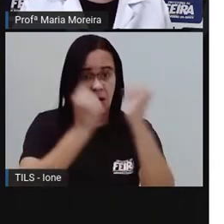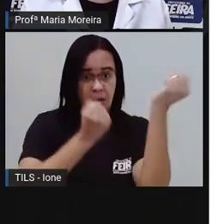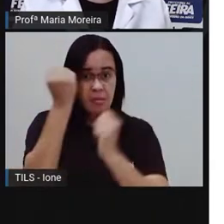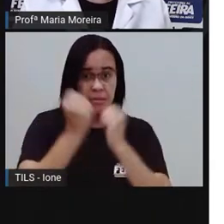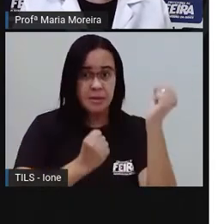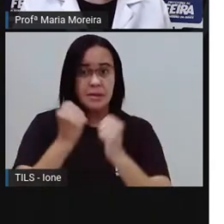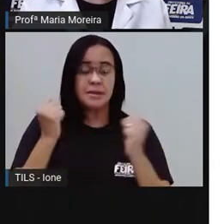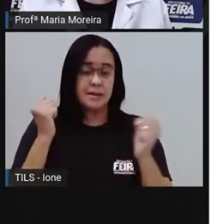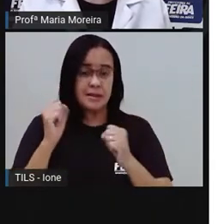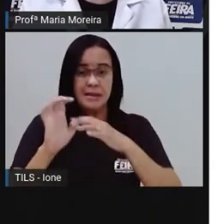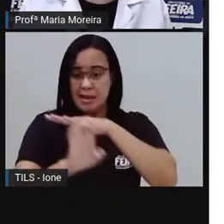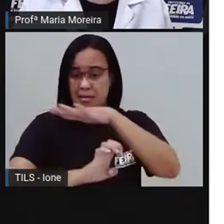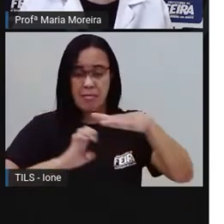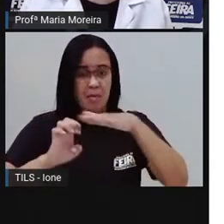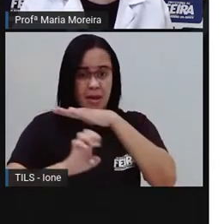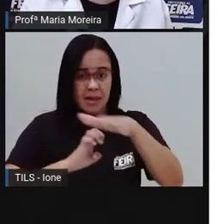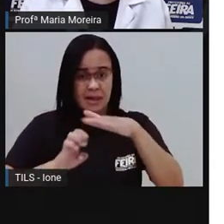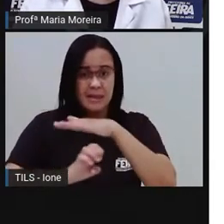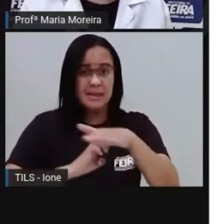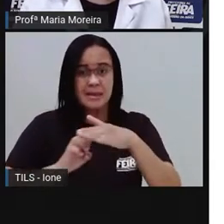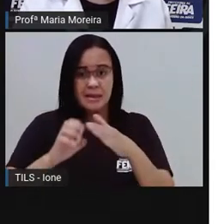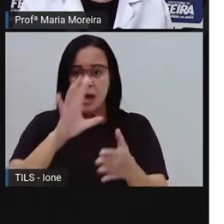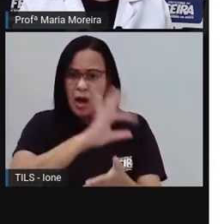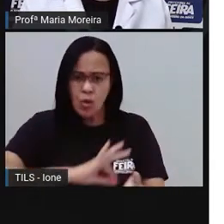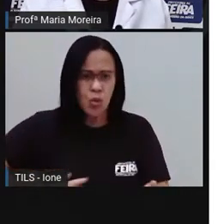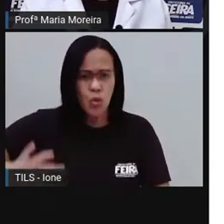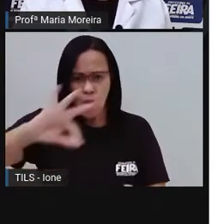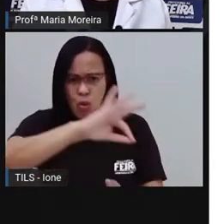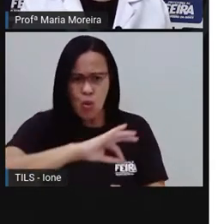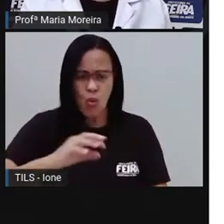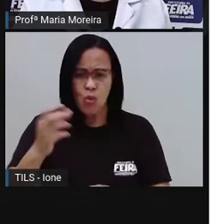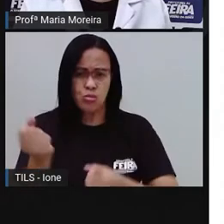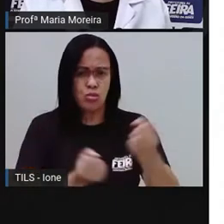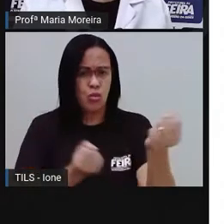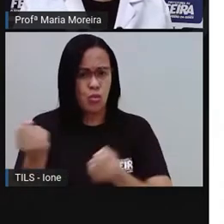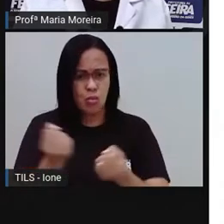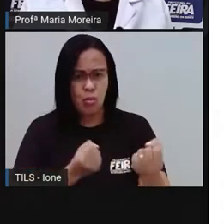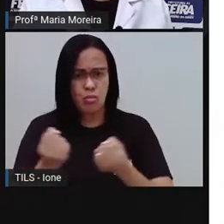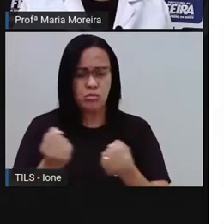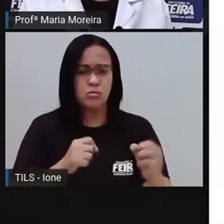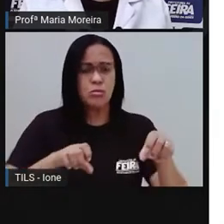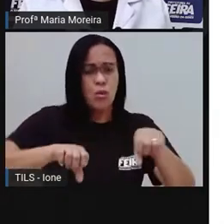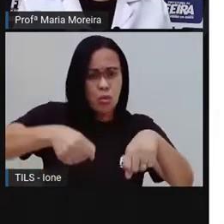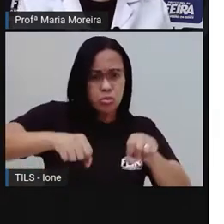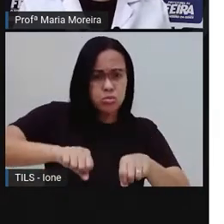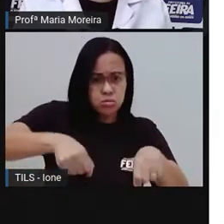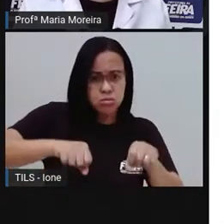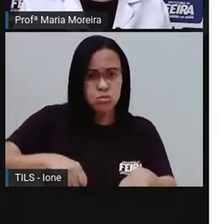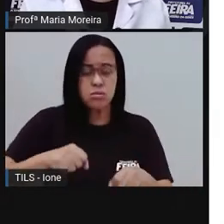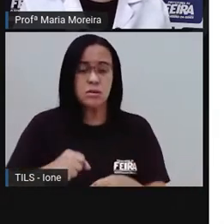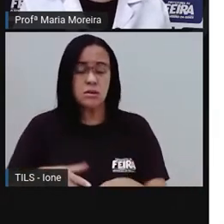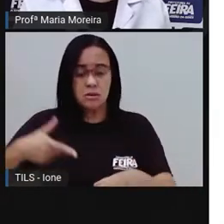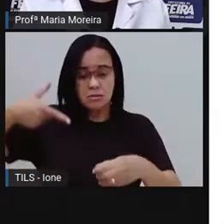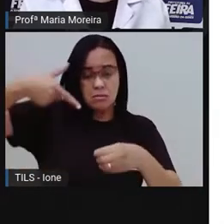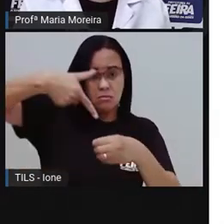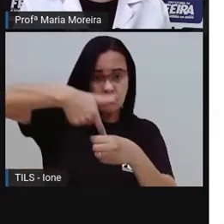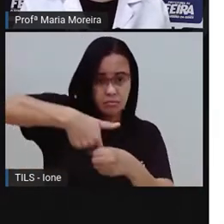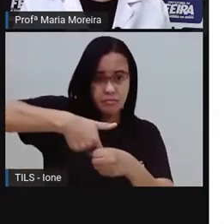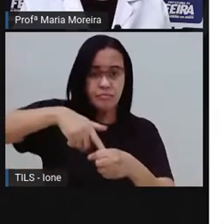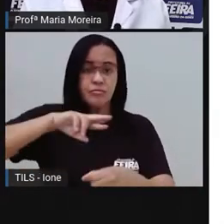petróleo, como o gasolina e o óleo diesel, né? Então, isso quer dizer o quê? Que o álcool que a gente põe lá no